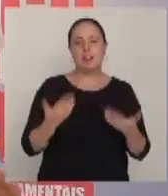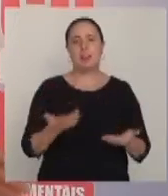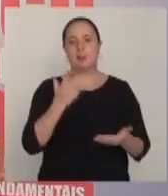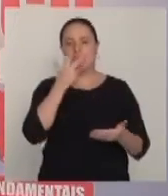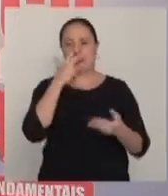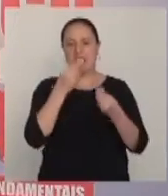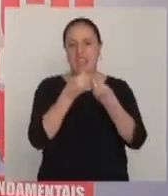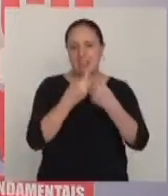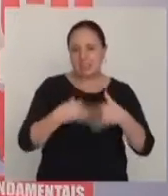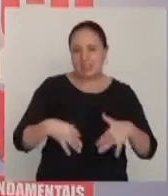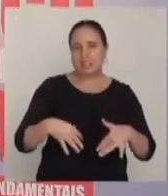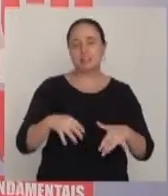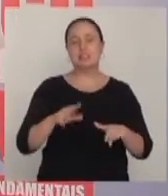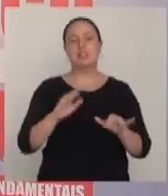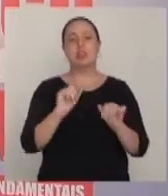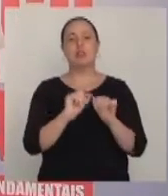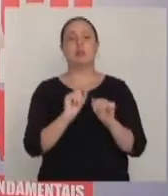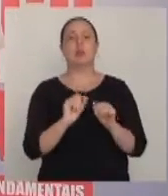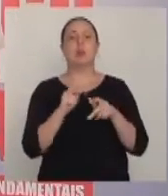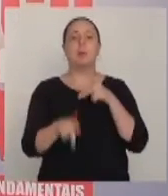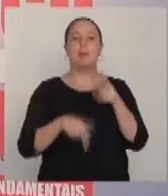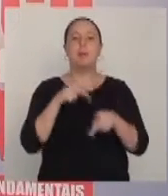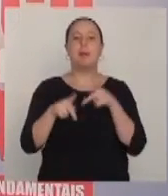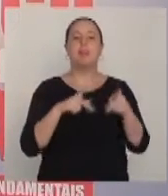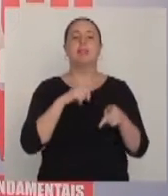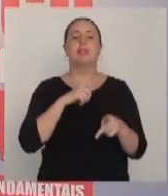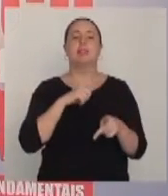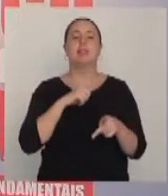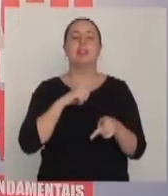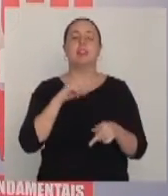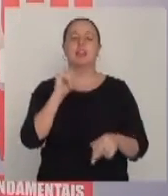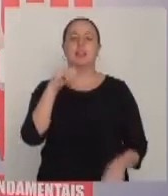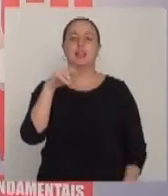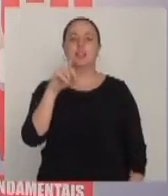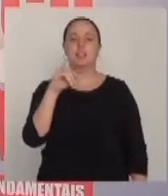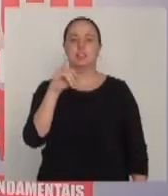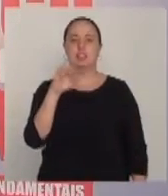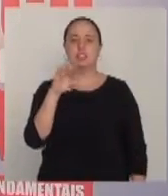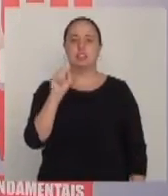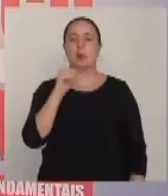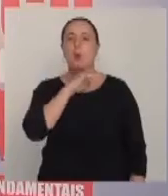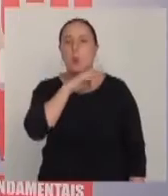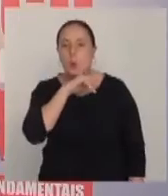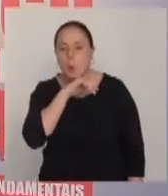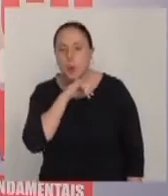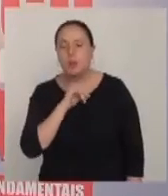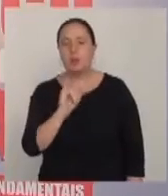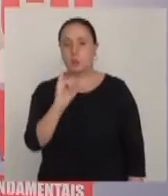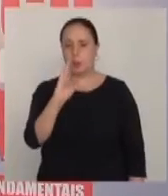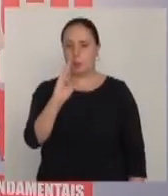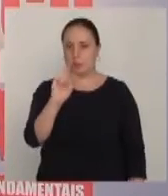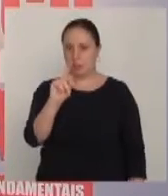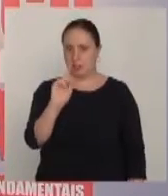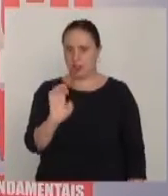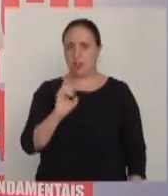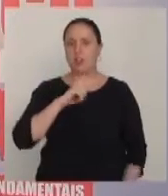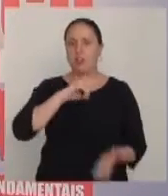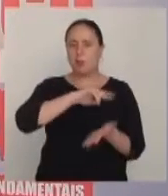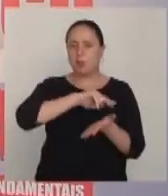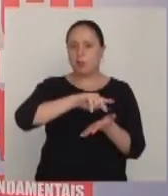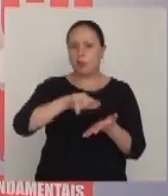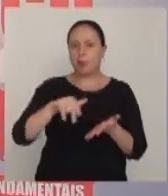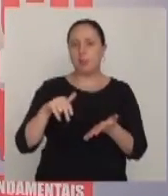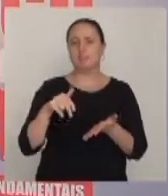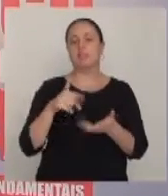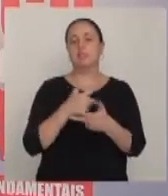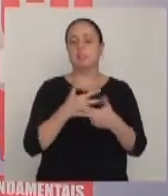dos quais degradam e fazem com que ela se mantenha nos piores índices, segundo várias estatísticas como as do IBGE, como as de